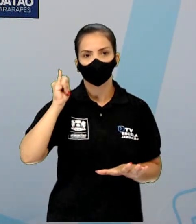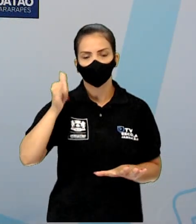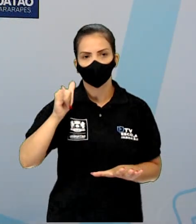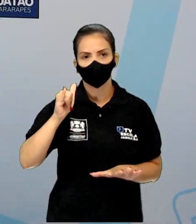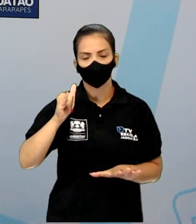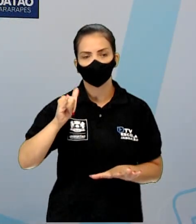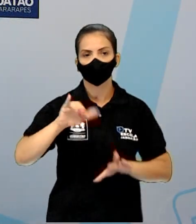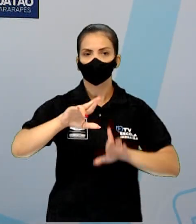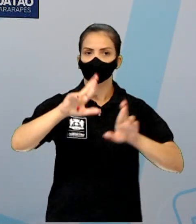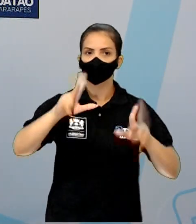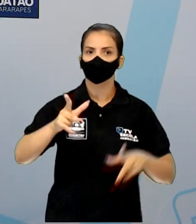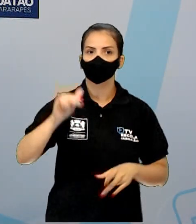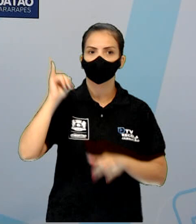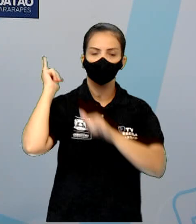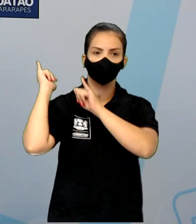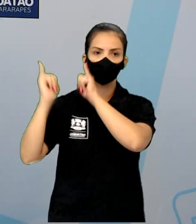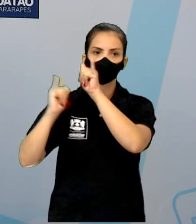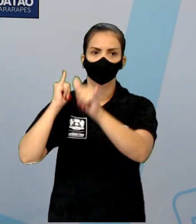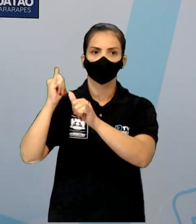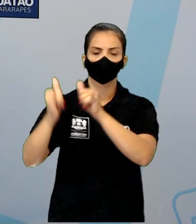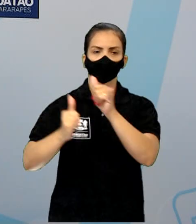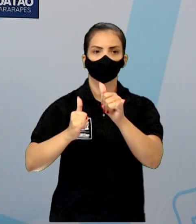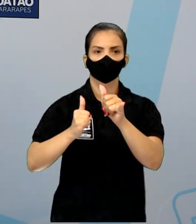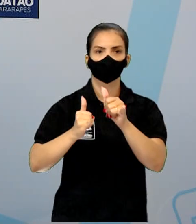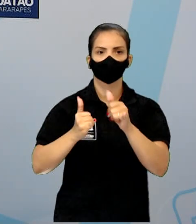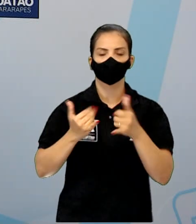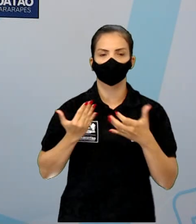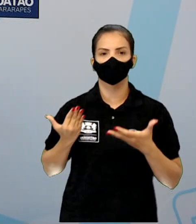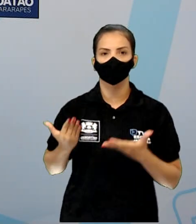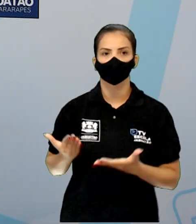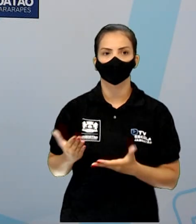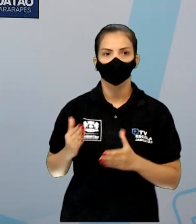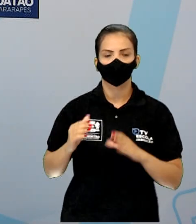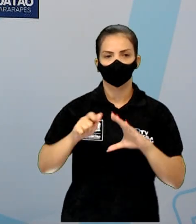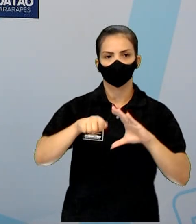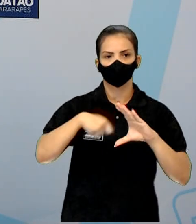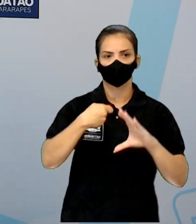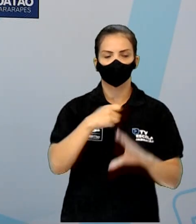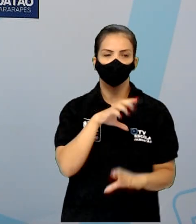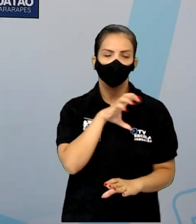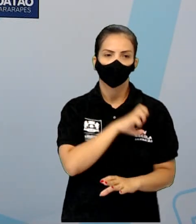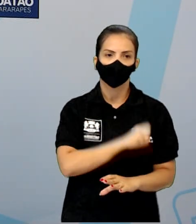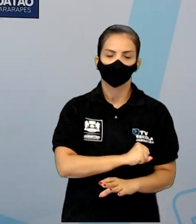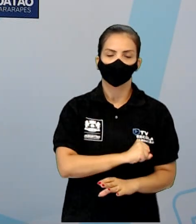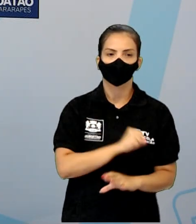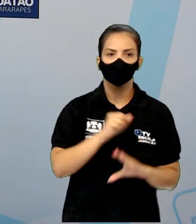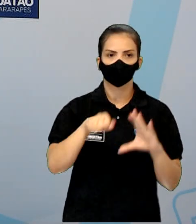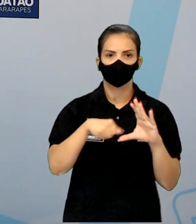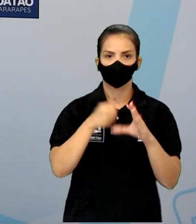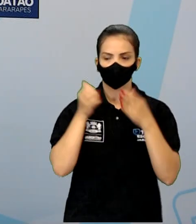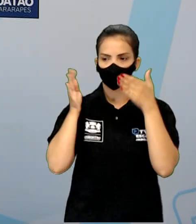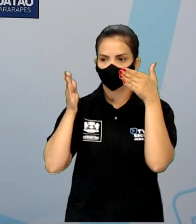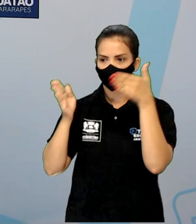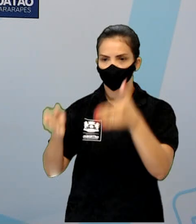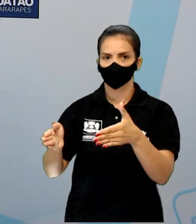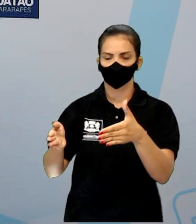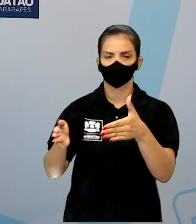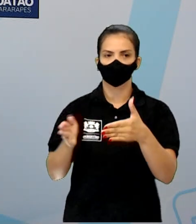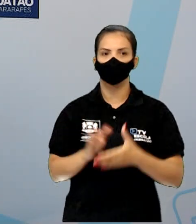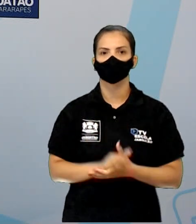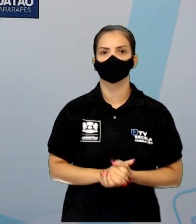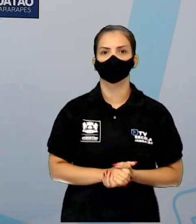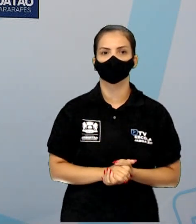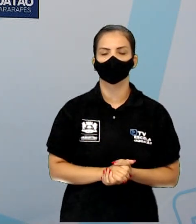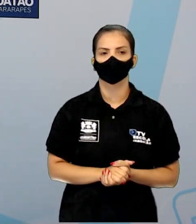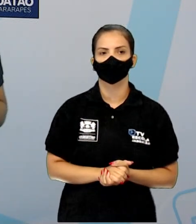Lenda é outra. Agora, vamos para esse aqui. Vocês vão amar esse daqui, tá? Foca nesse vídeo, porque a